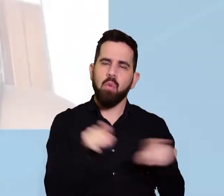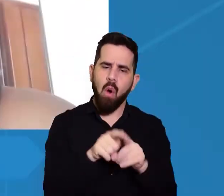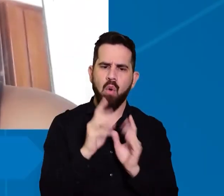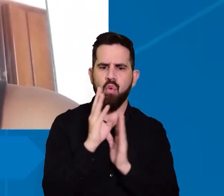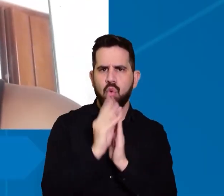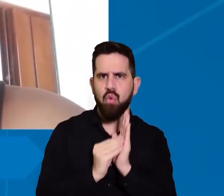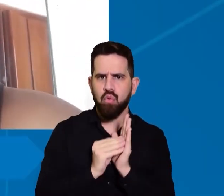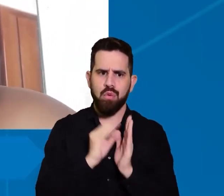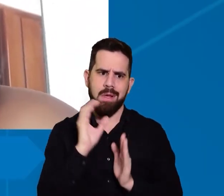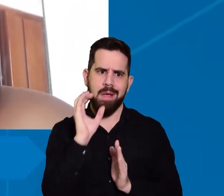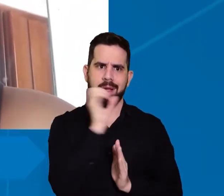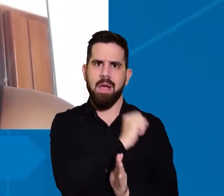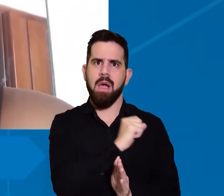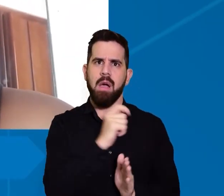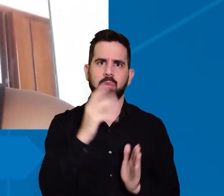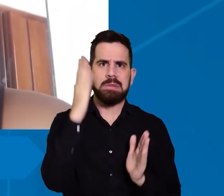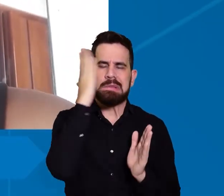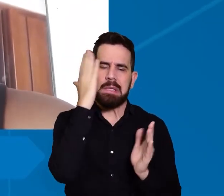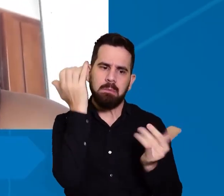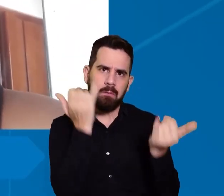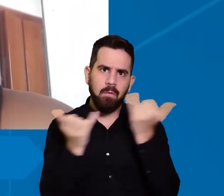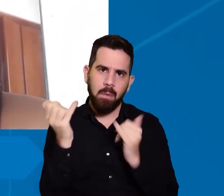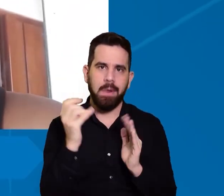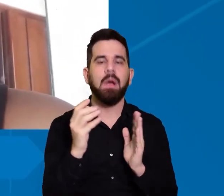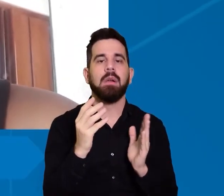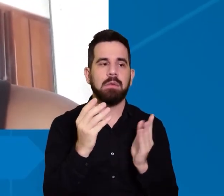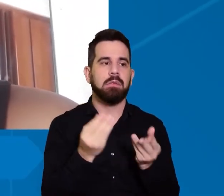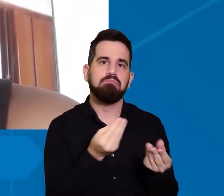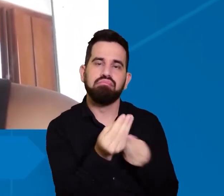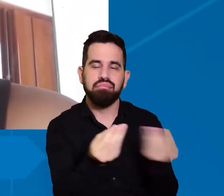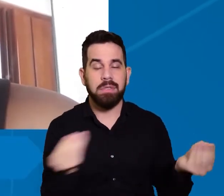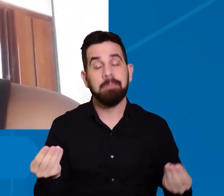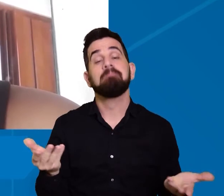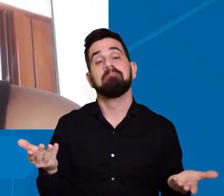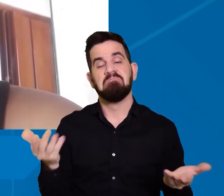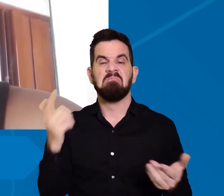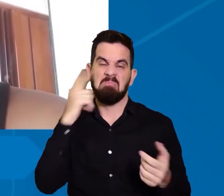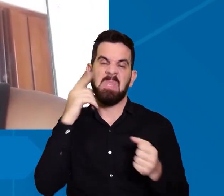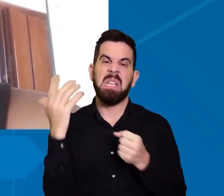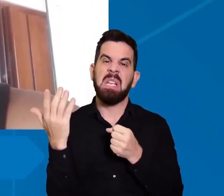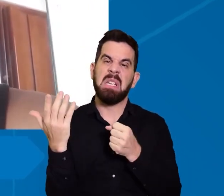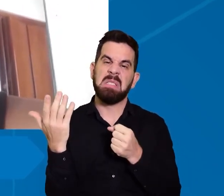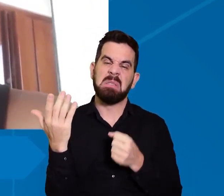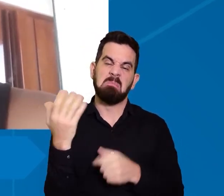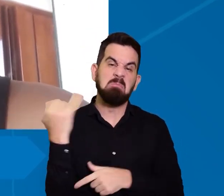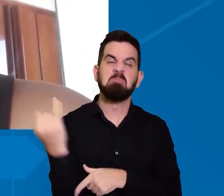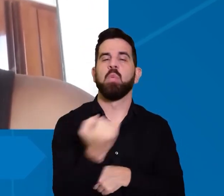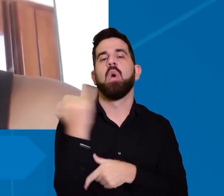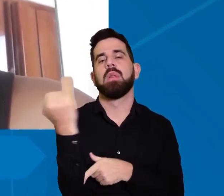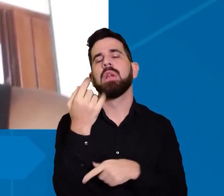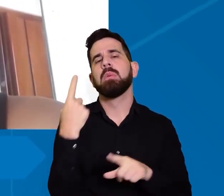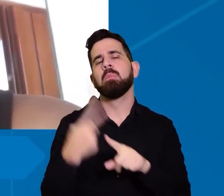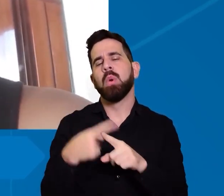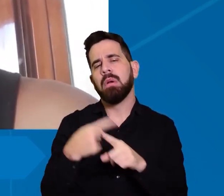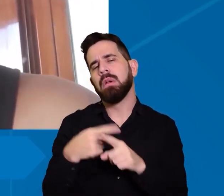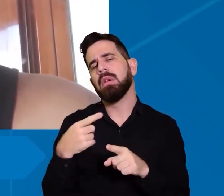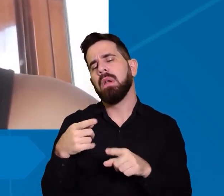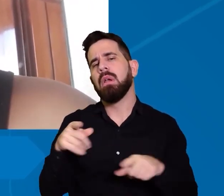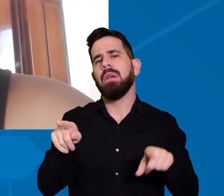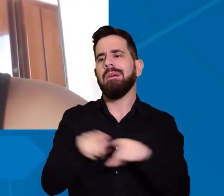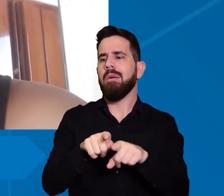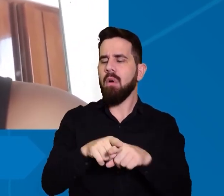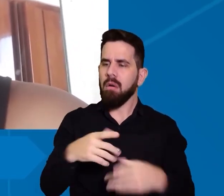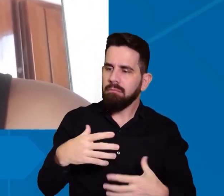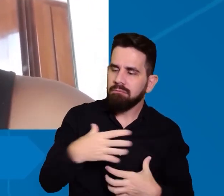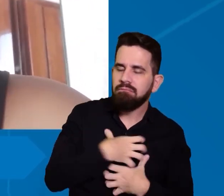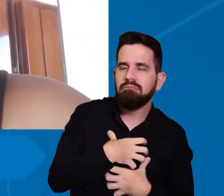nela. É fundamental para ajudar nessa democratização do ensino para quem é de fora para auxiliar trazer saúde